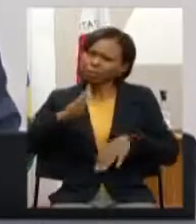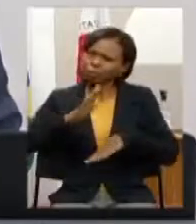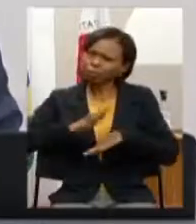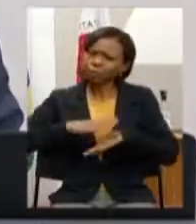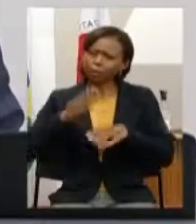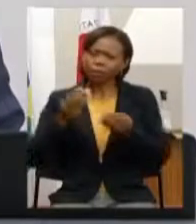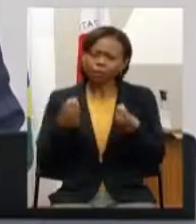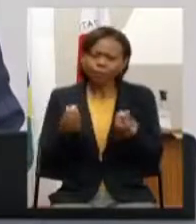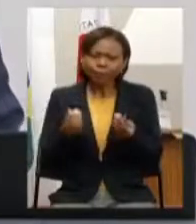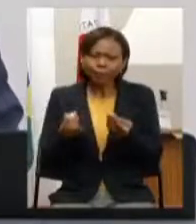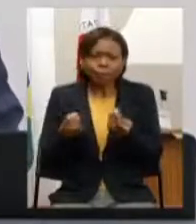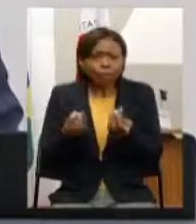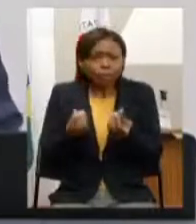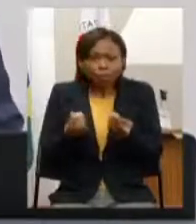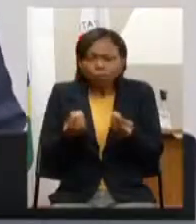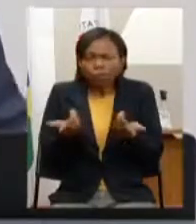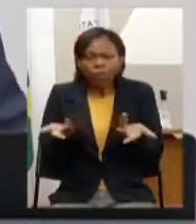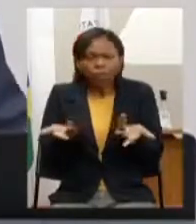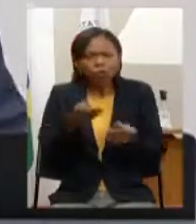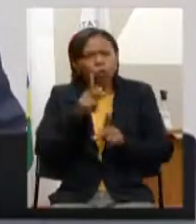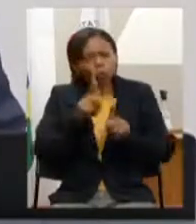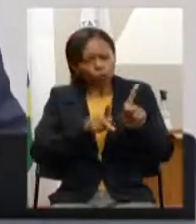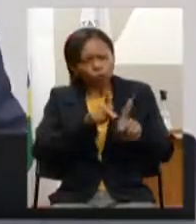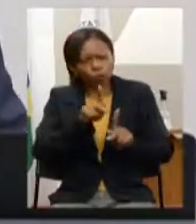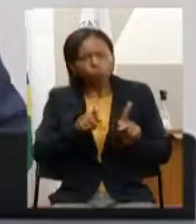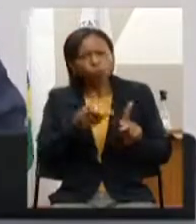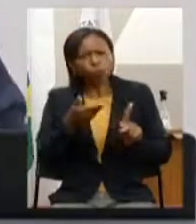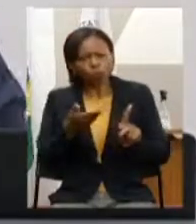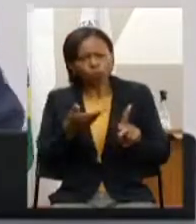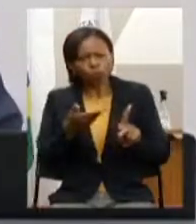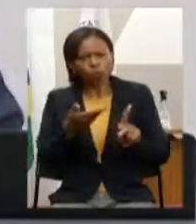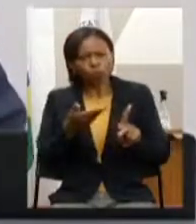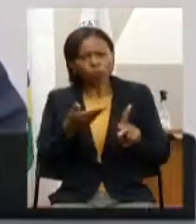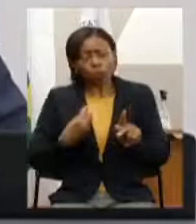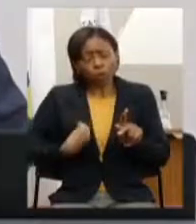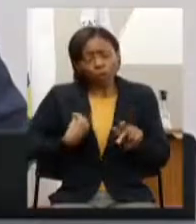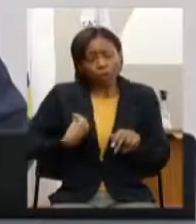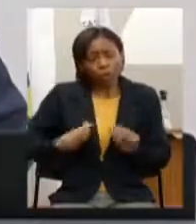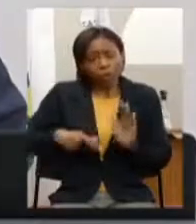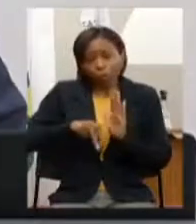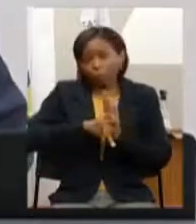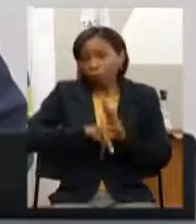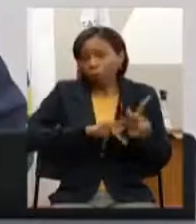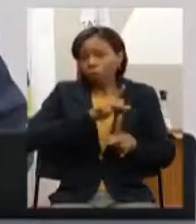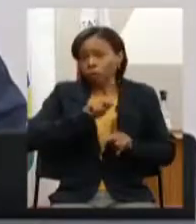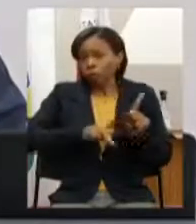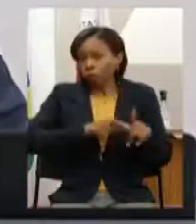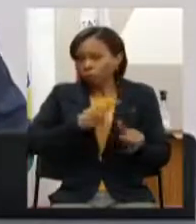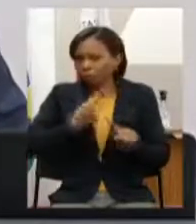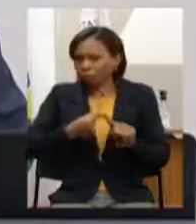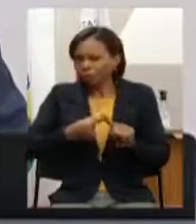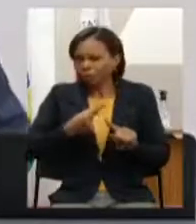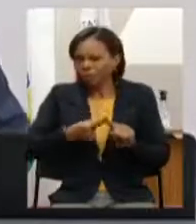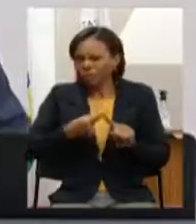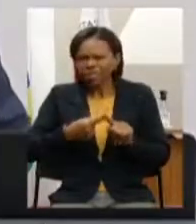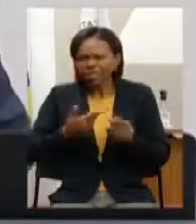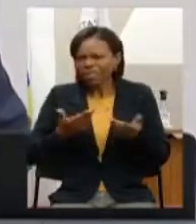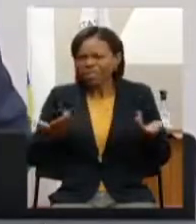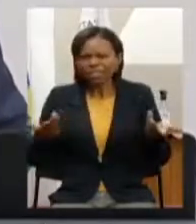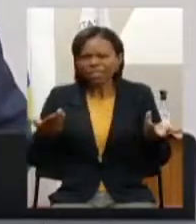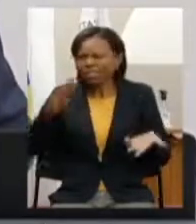com o povo com a participação popular porque está caindo num descrédito